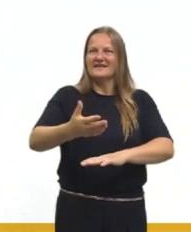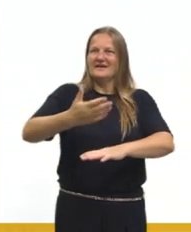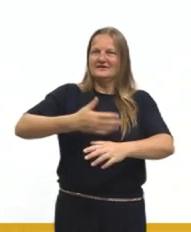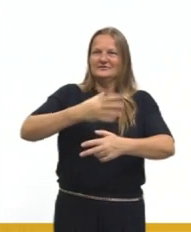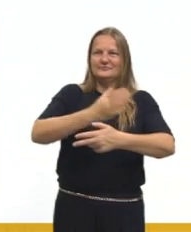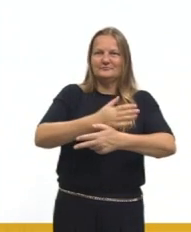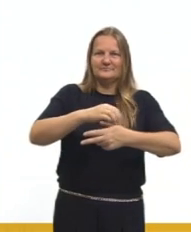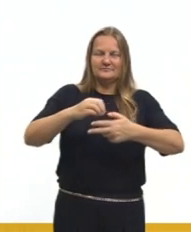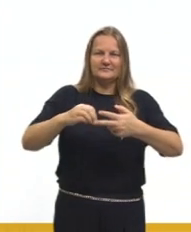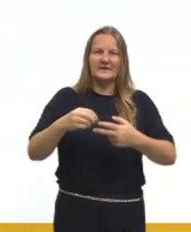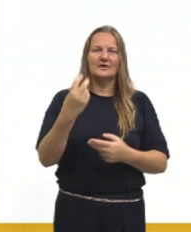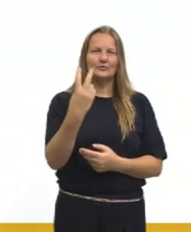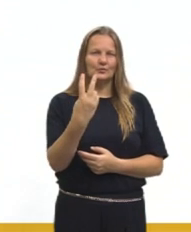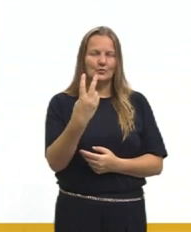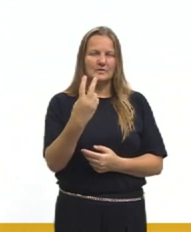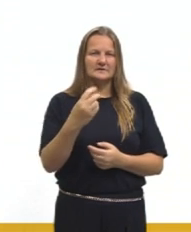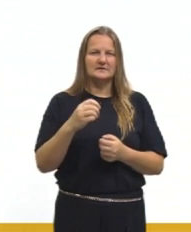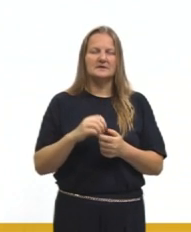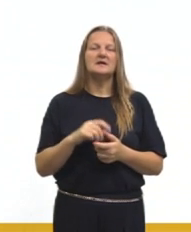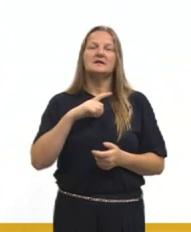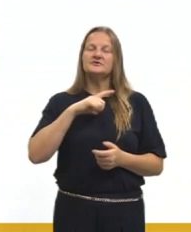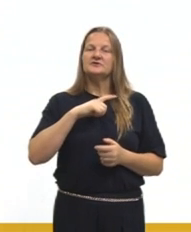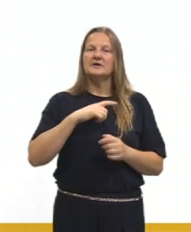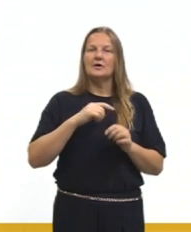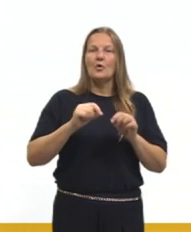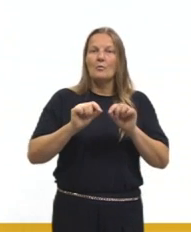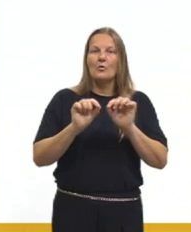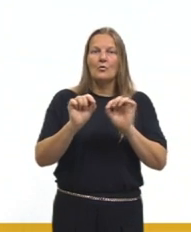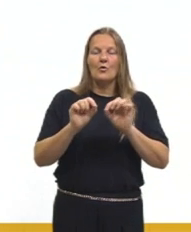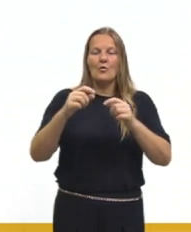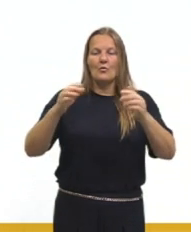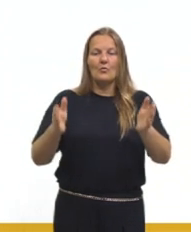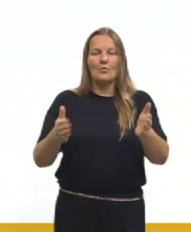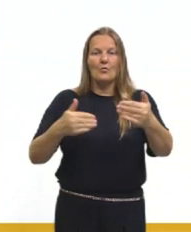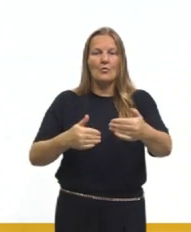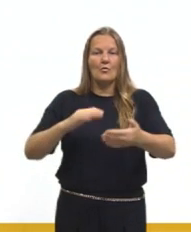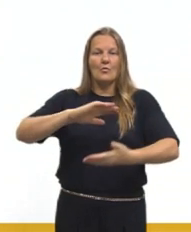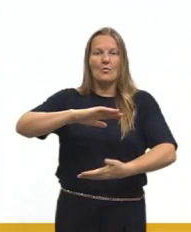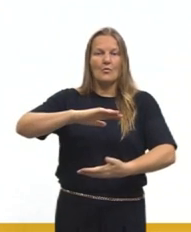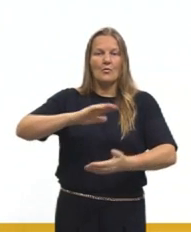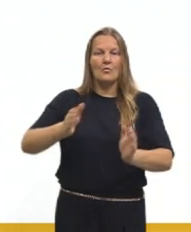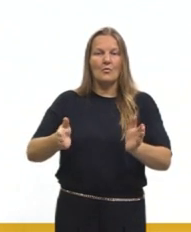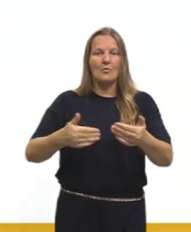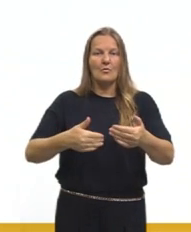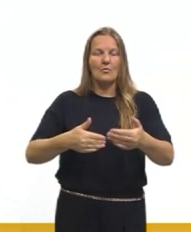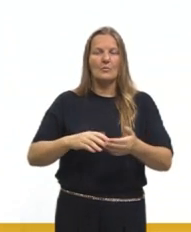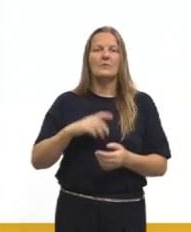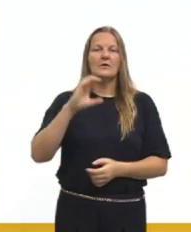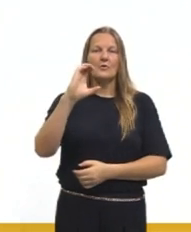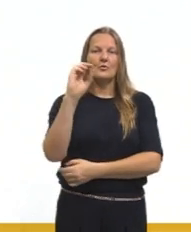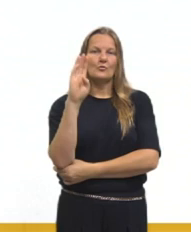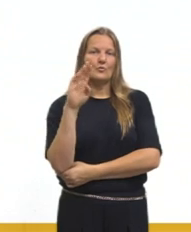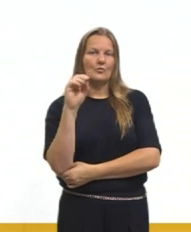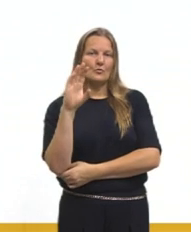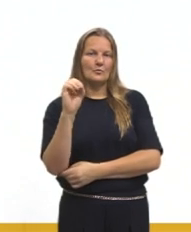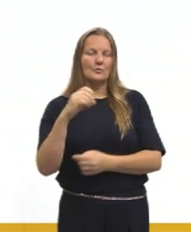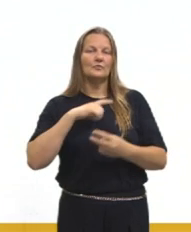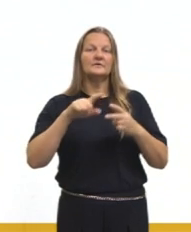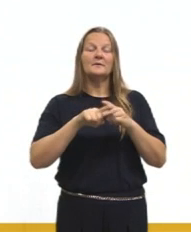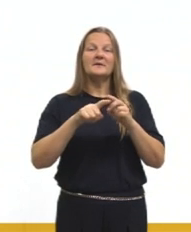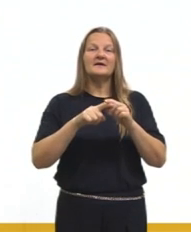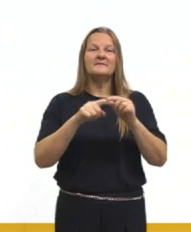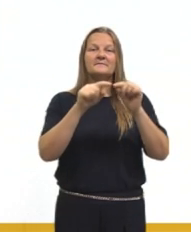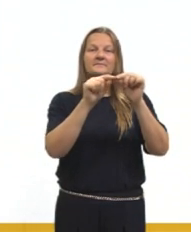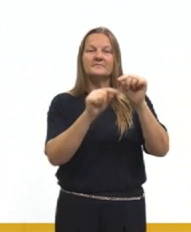duas questões de projeção. Então, nós tínhamos o cubo e nós tínhamos a segunda questão que trazia uma esfera.